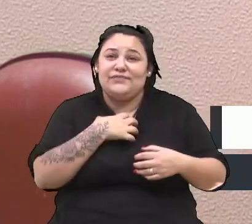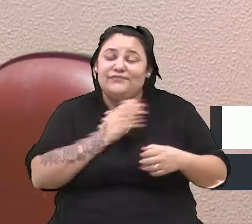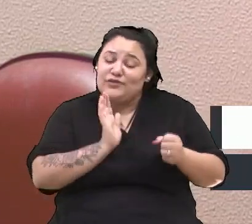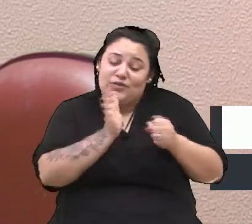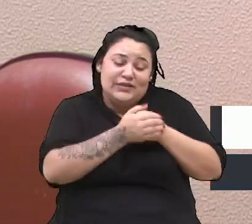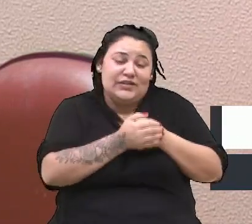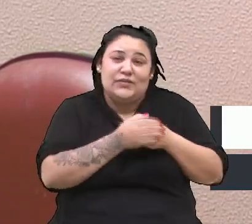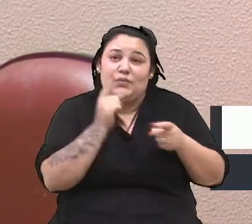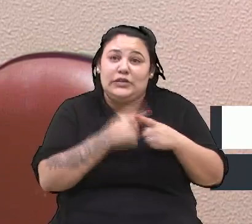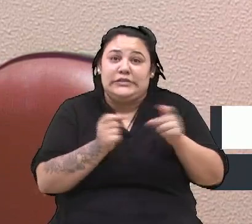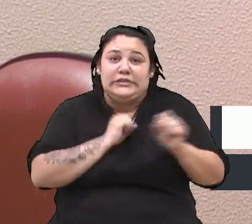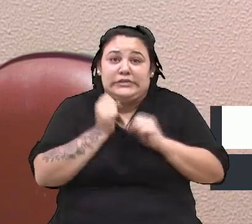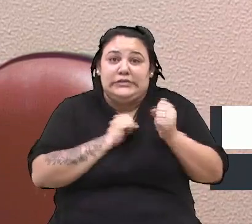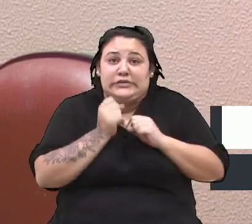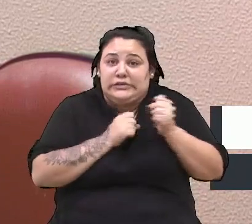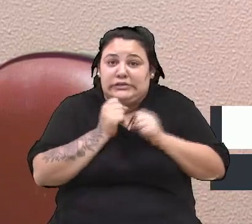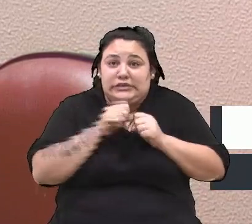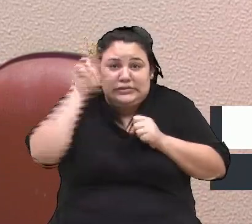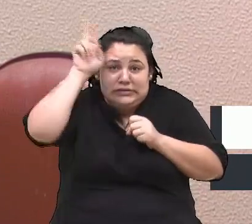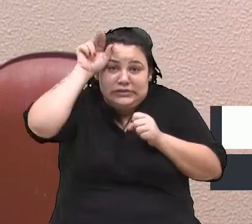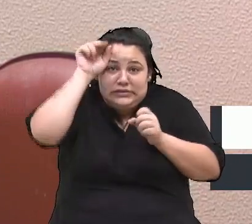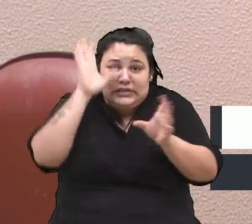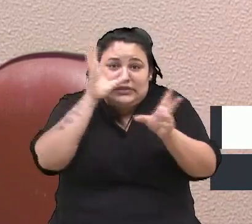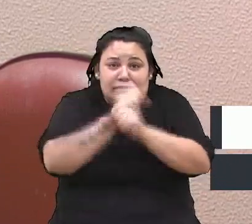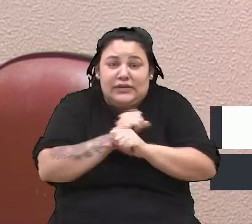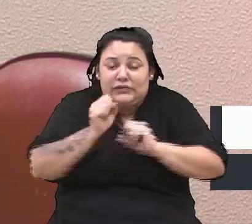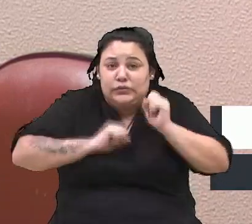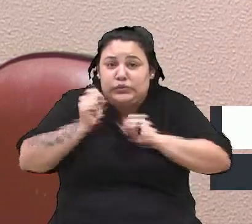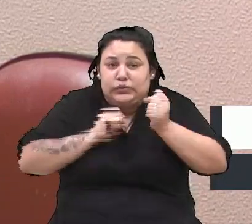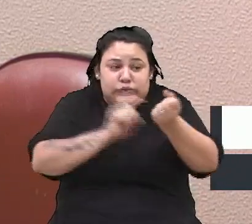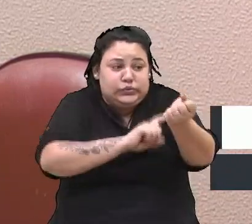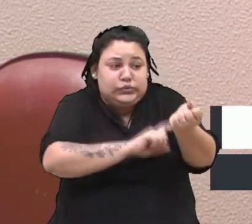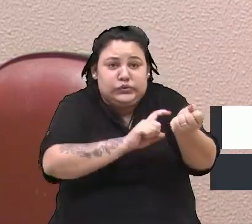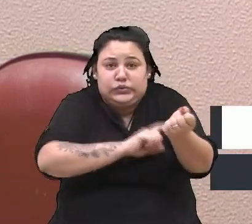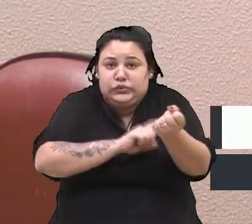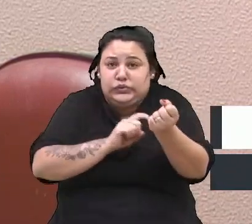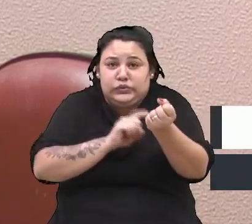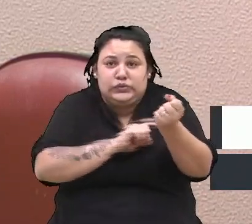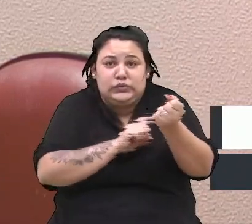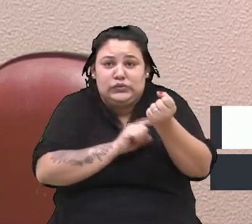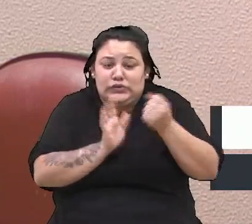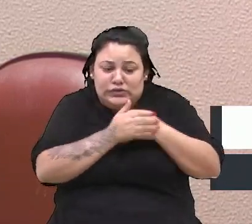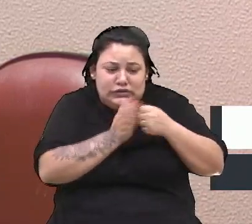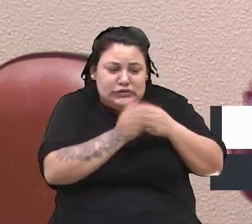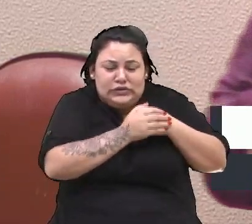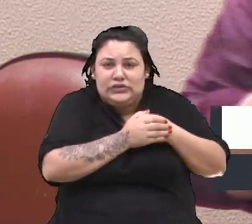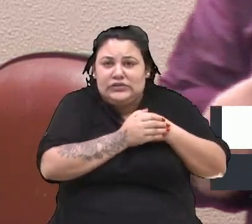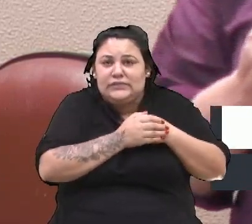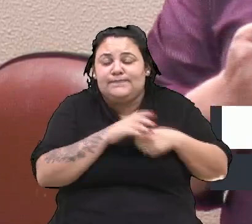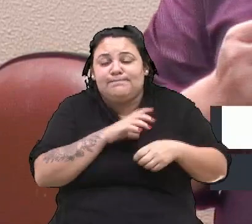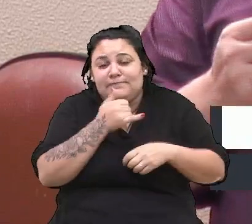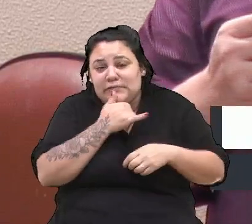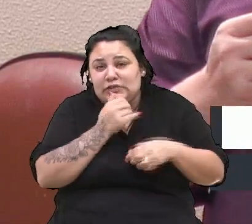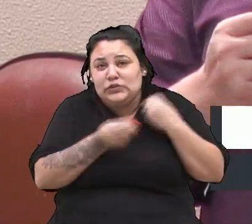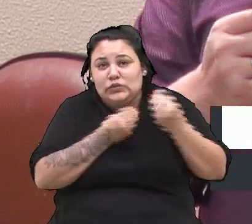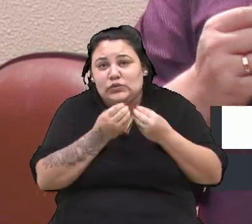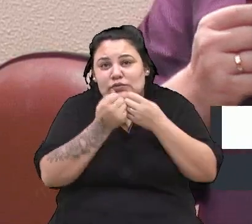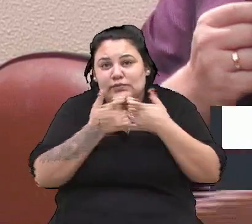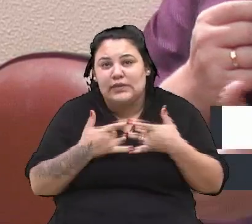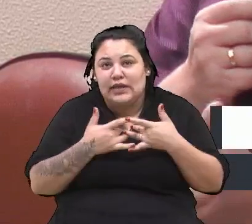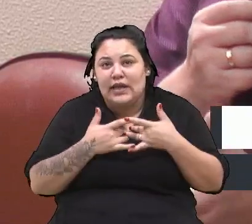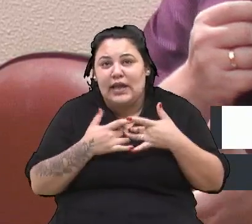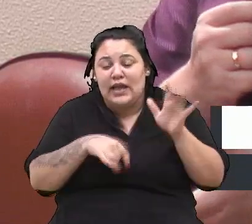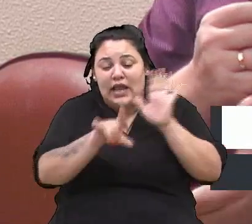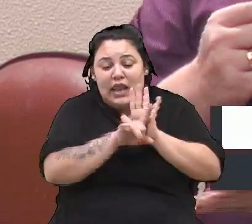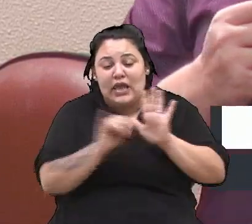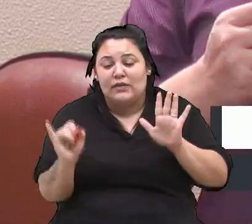ele se apavora, ele fica realmente agitado. E, infelizmente, como eu disse, a lei é importante, nós